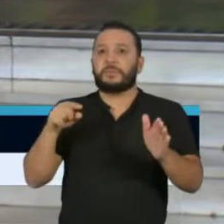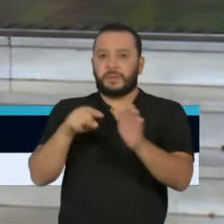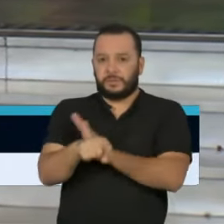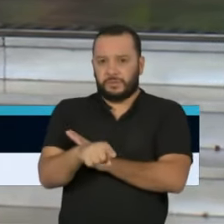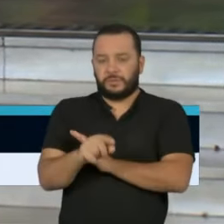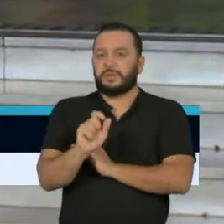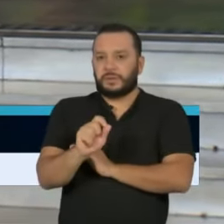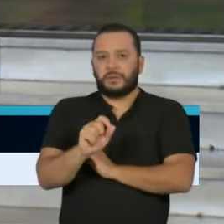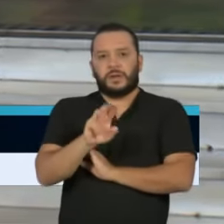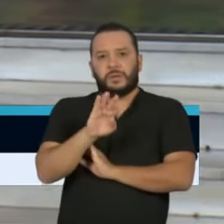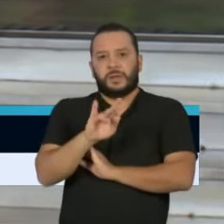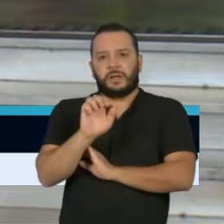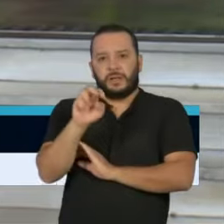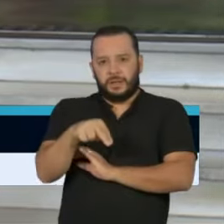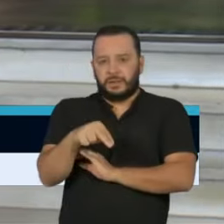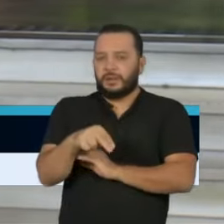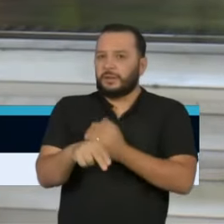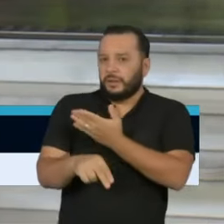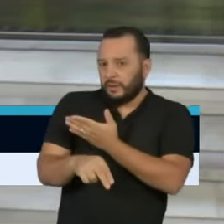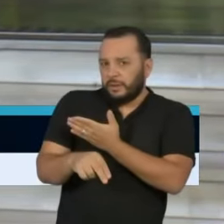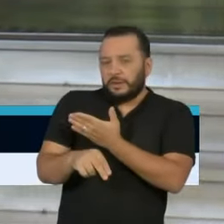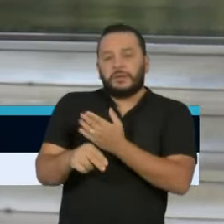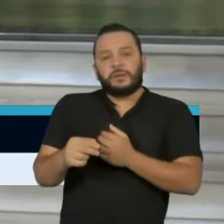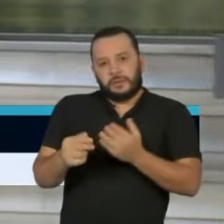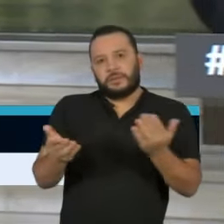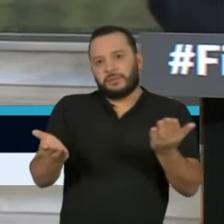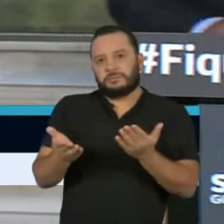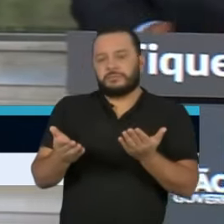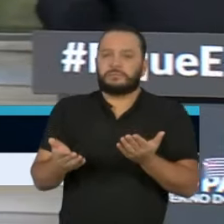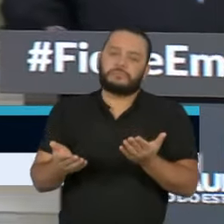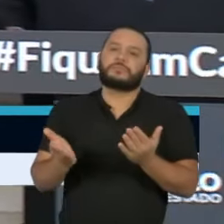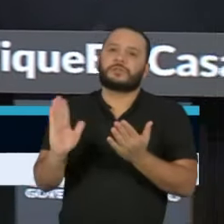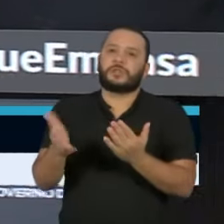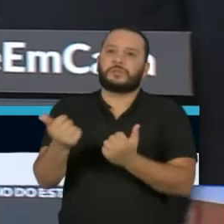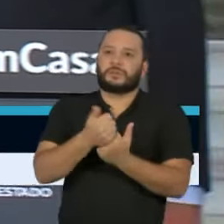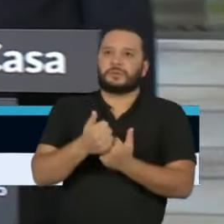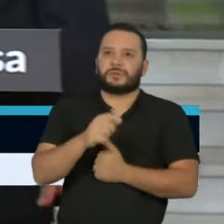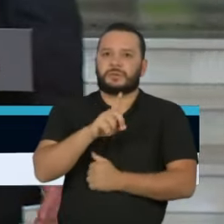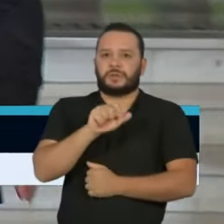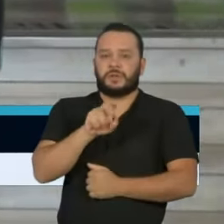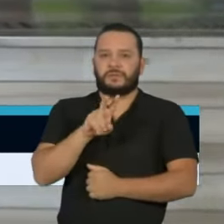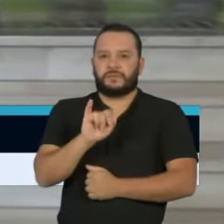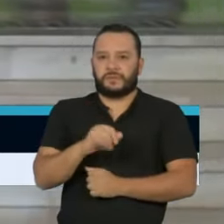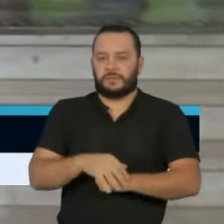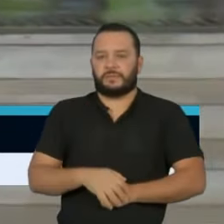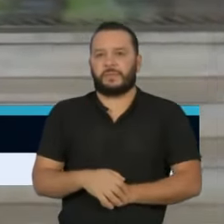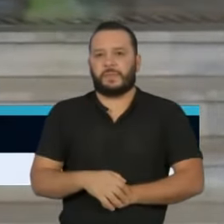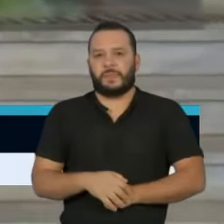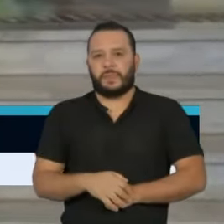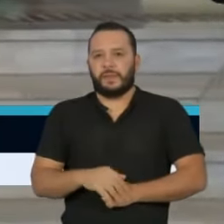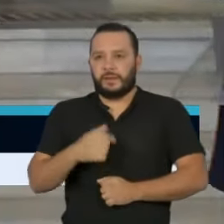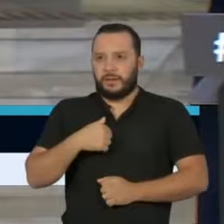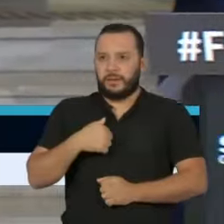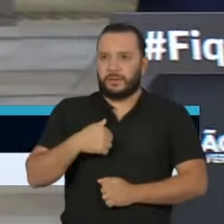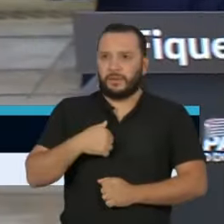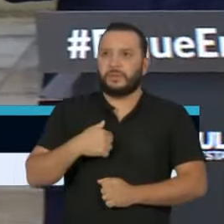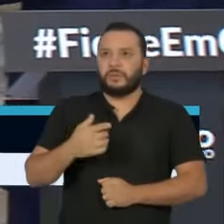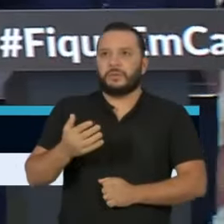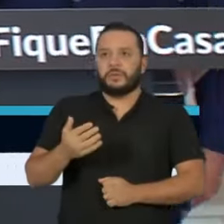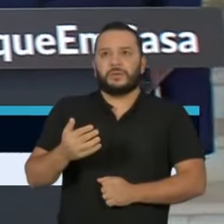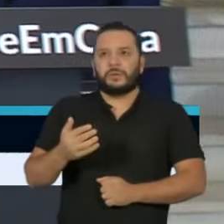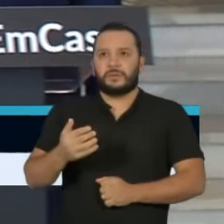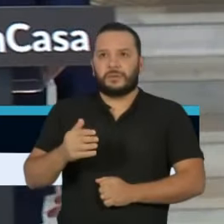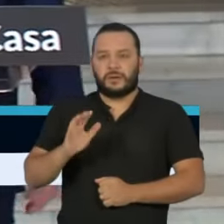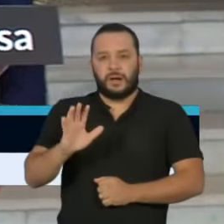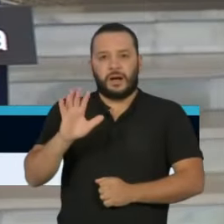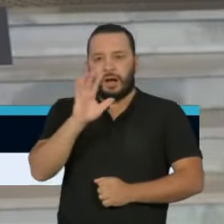do jornalista William Cury, da TV Globo, Globo News, para o doutor Davi Weep. Só uma homenagem ao Edson Aparecido, que está aqui, o Bruno Covas,